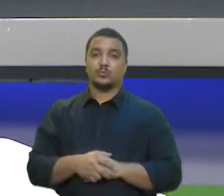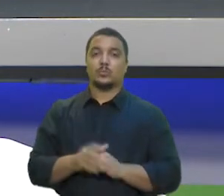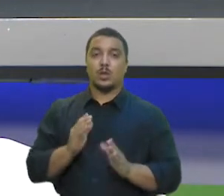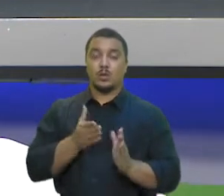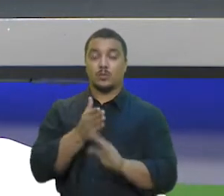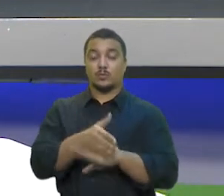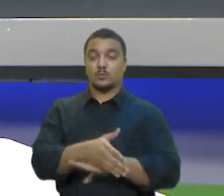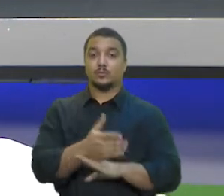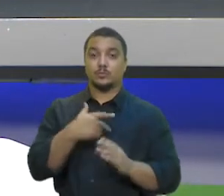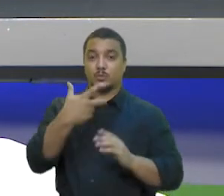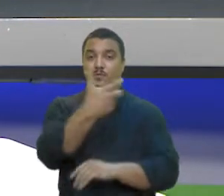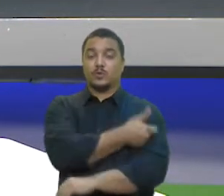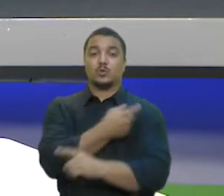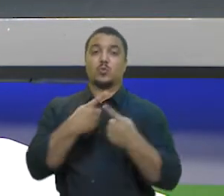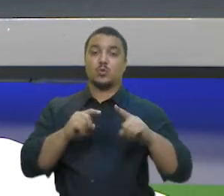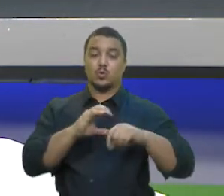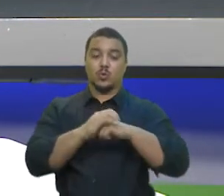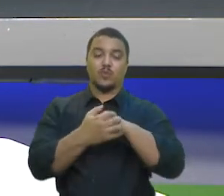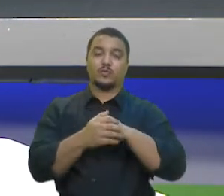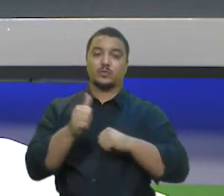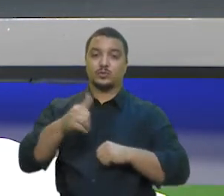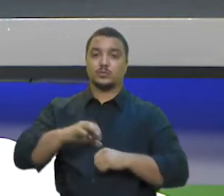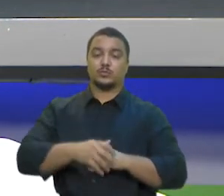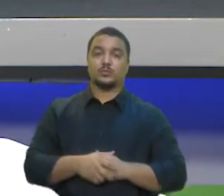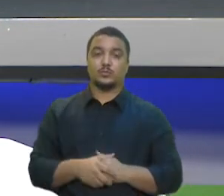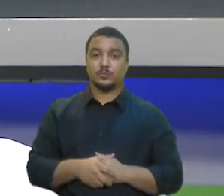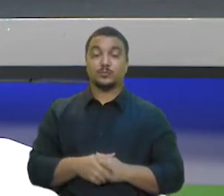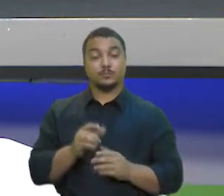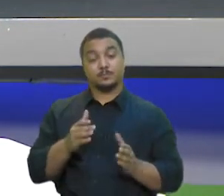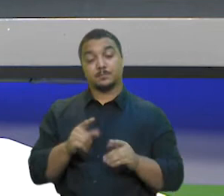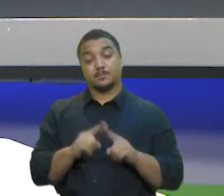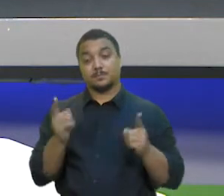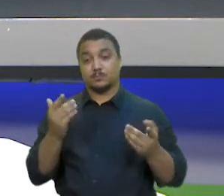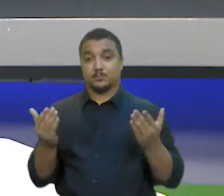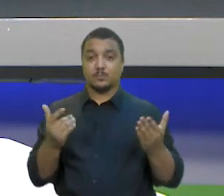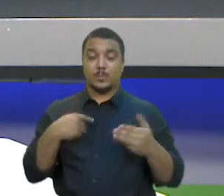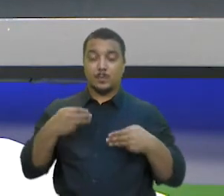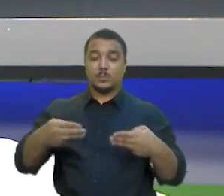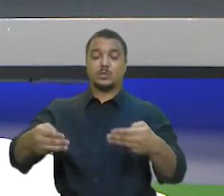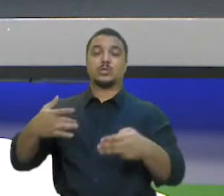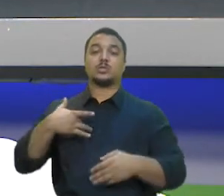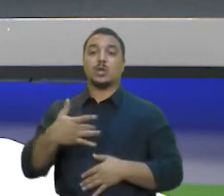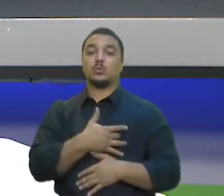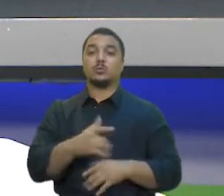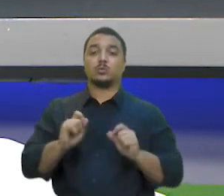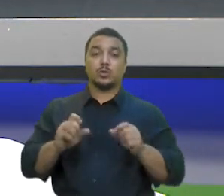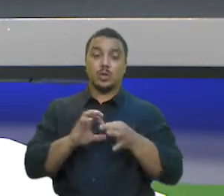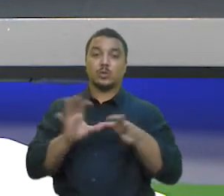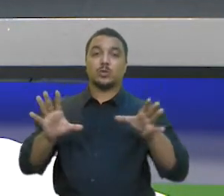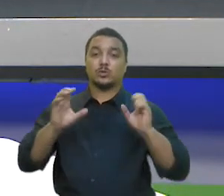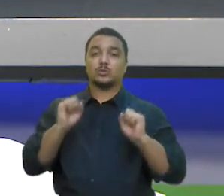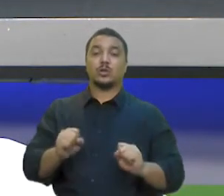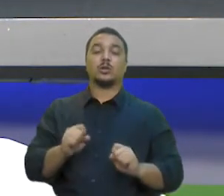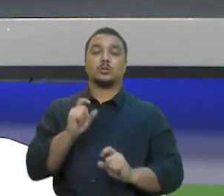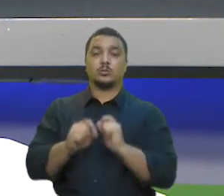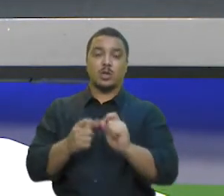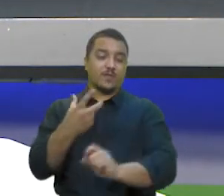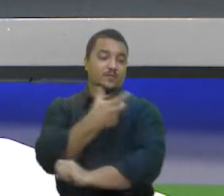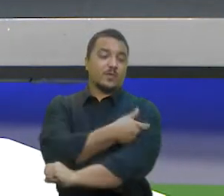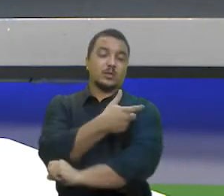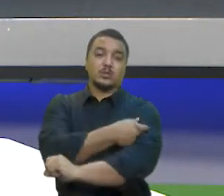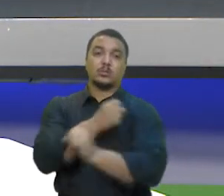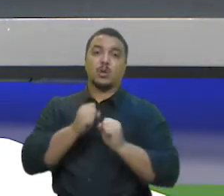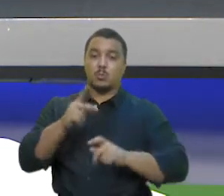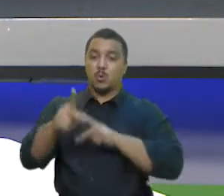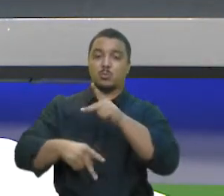Vacinação contra a Covid-19. Em paralelo, o Ministério da Saúde autorizou o começo da vacinação da população